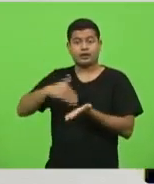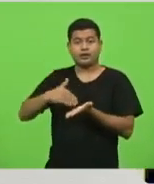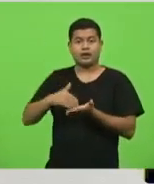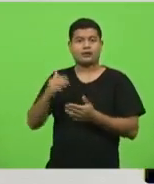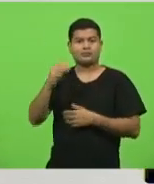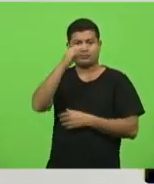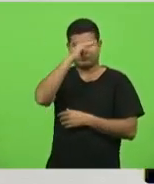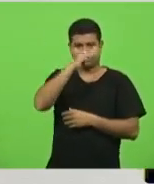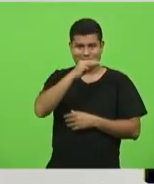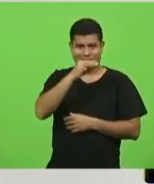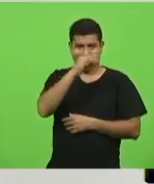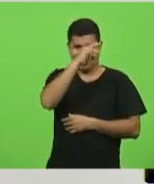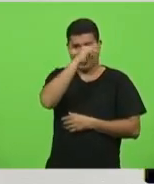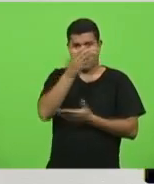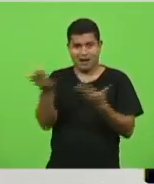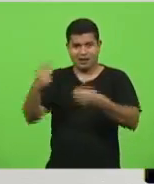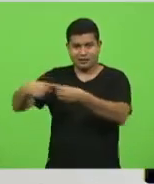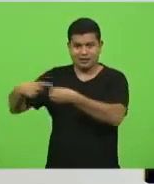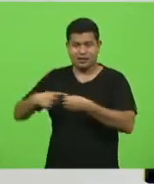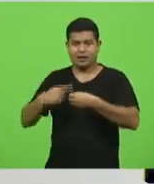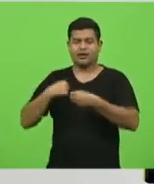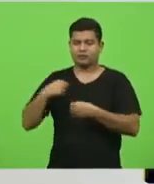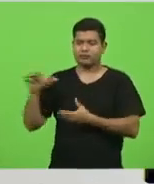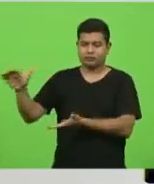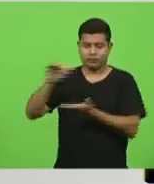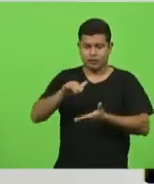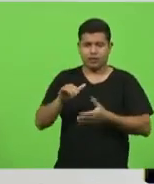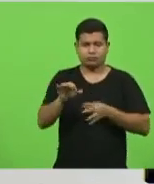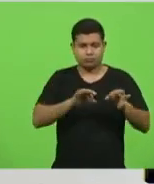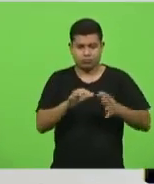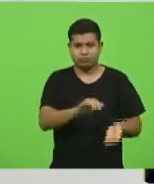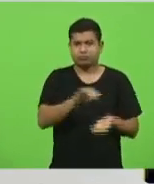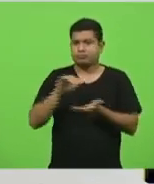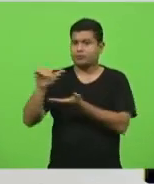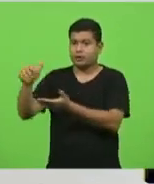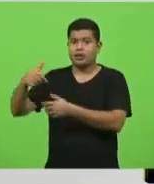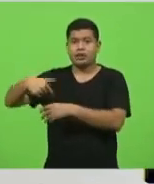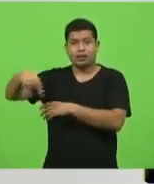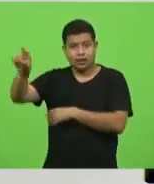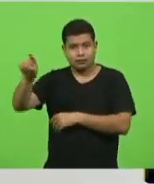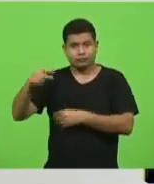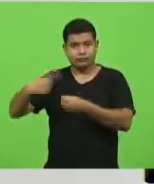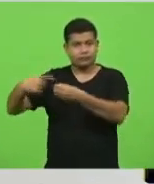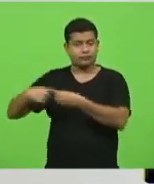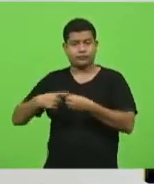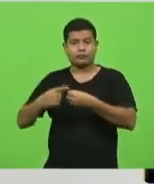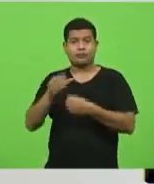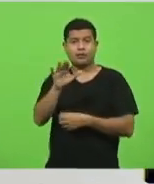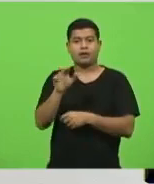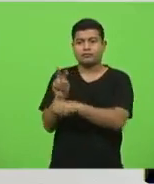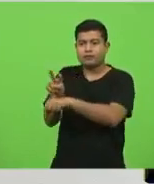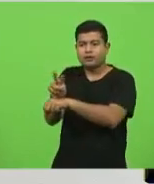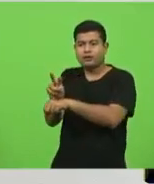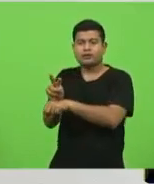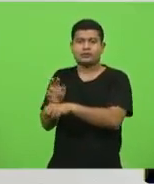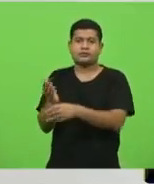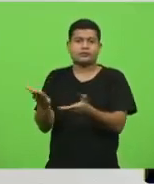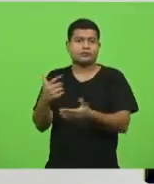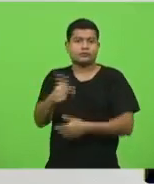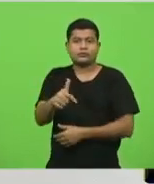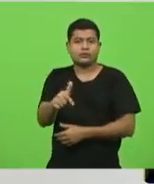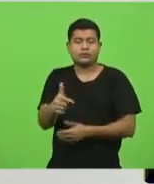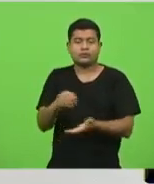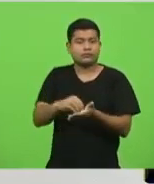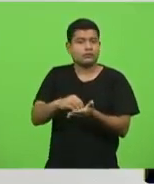Só que não foi implantado nenhuma metodologia de fiscalização. Ou seja, é entregue ao município e cada um faz como quer. E